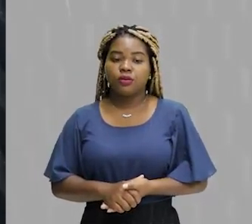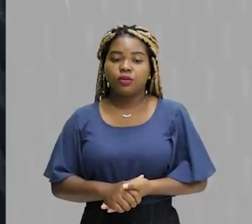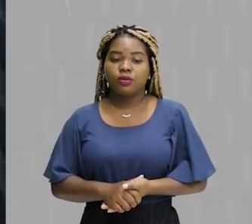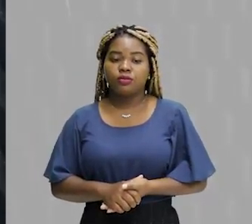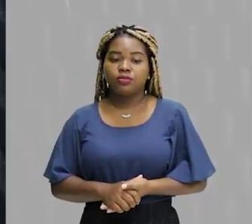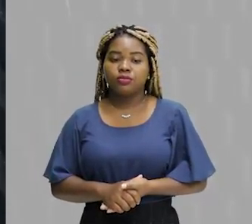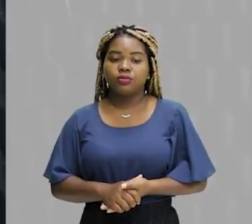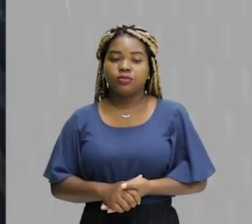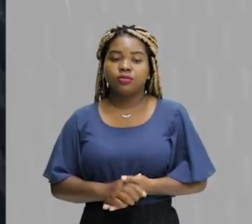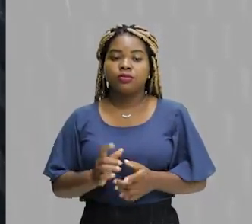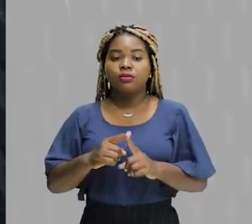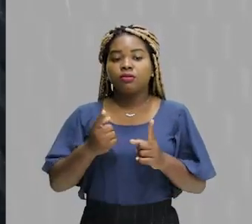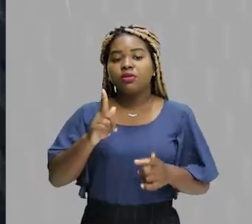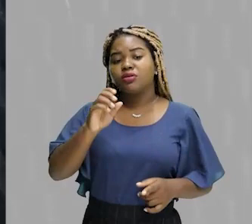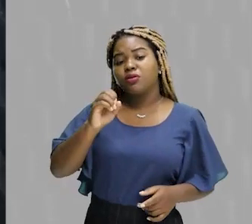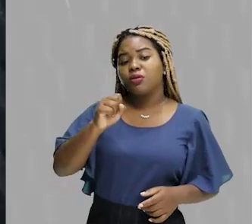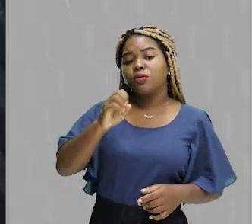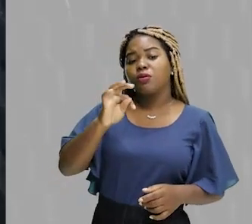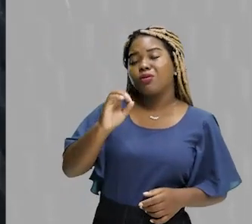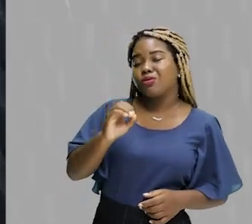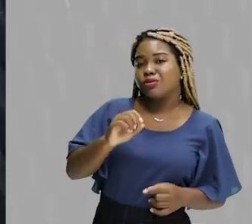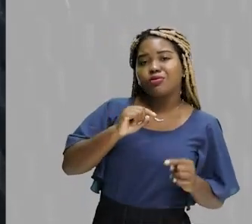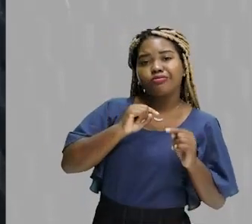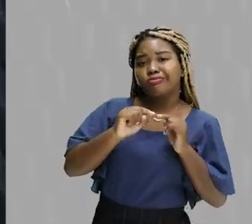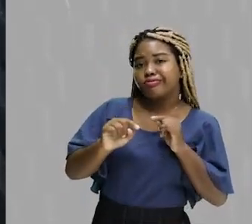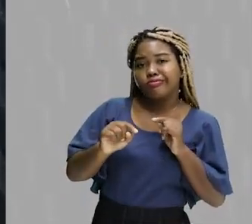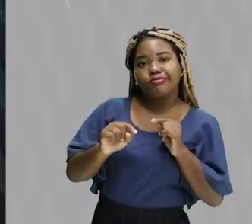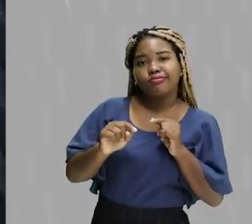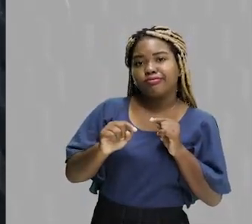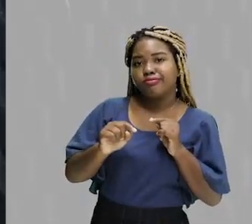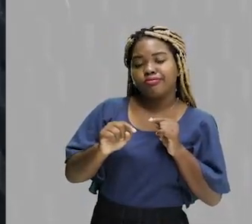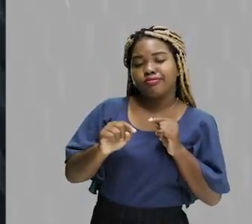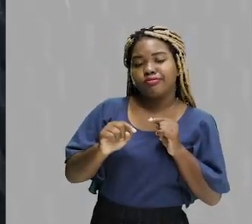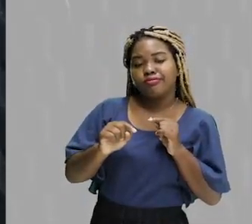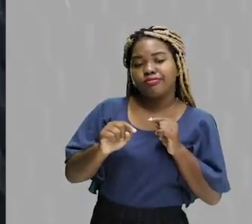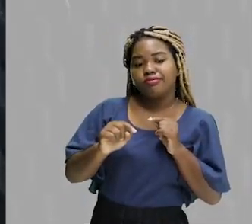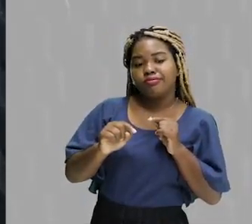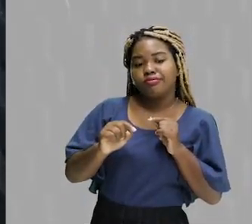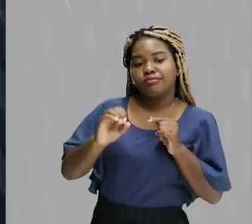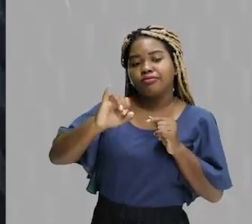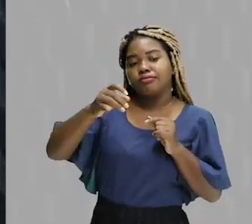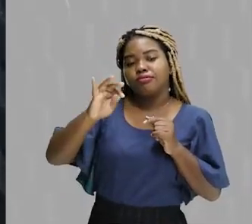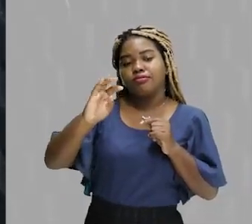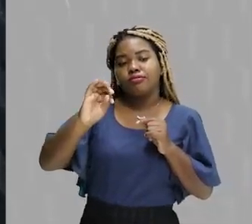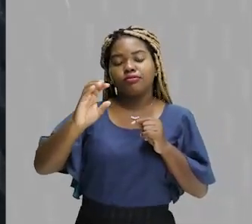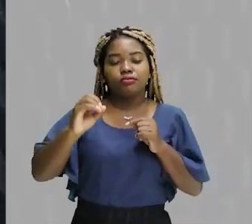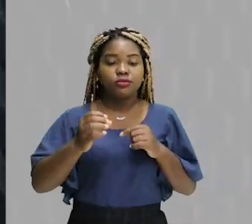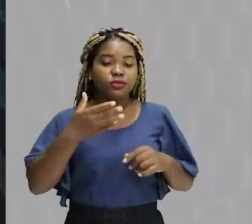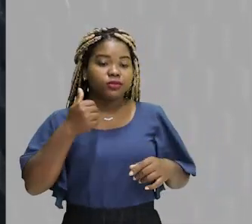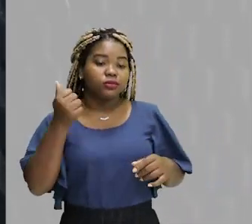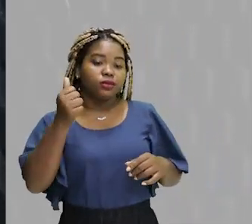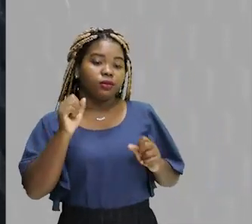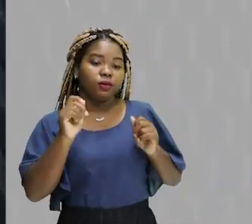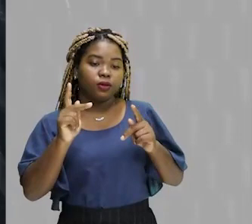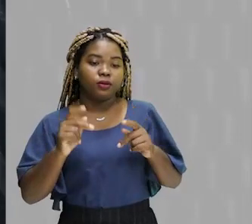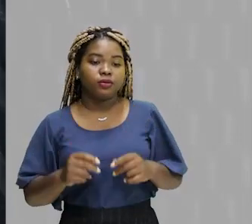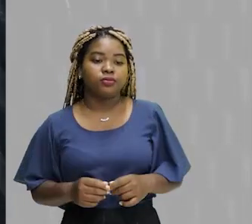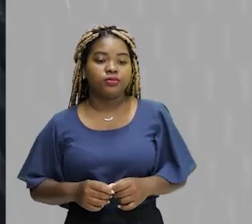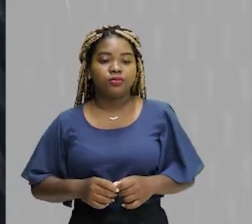A, até caberia. Mas a palavra gosto aqui talvez não se encaixe tão bem, ou a palavra objeto se encaixaria melhor que está na letra A.